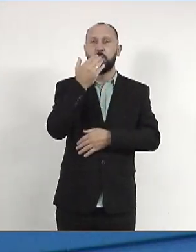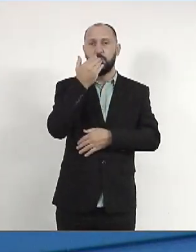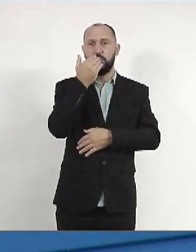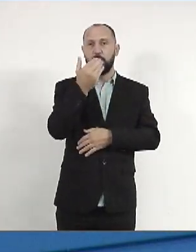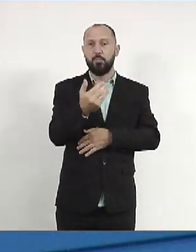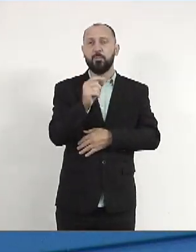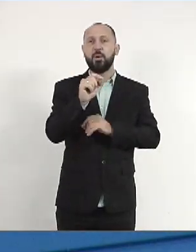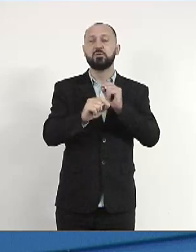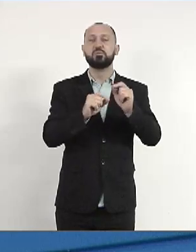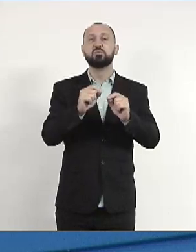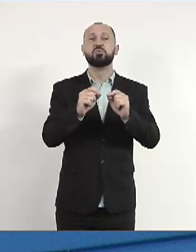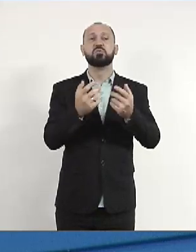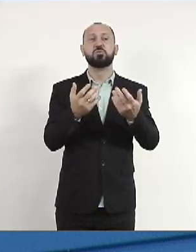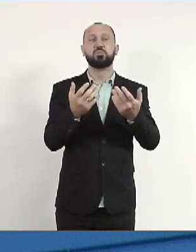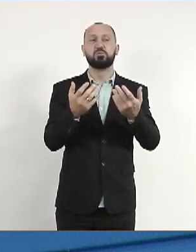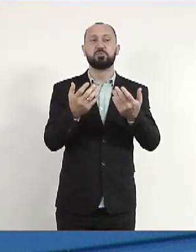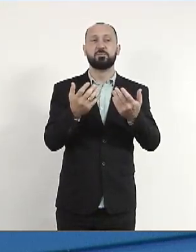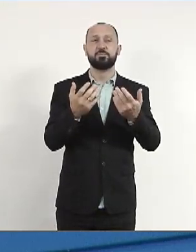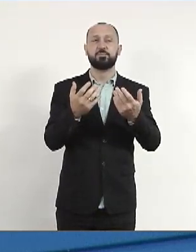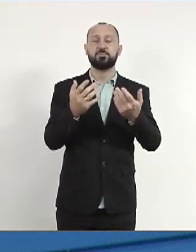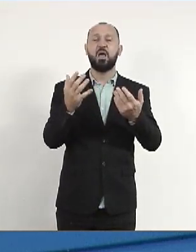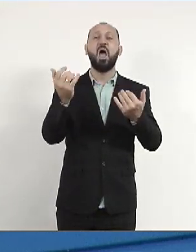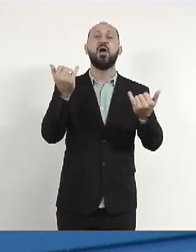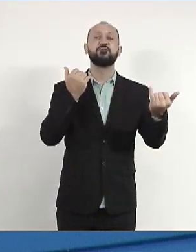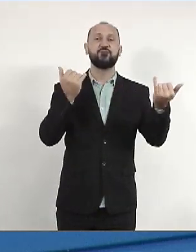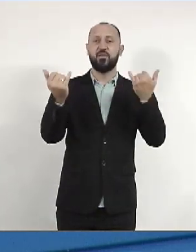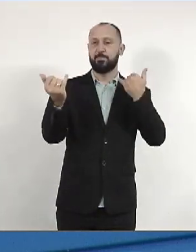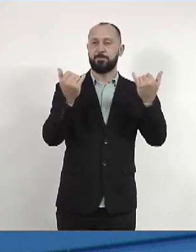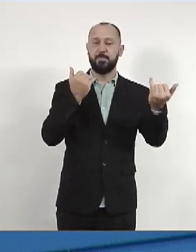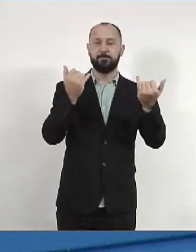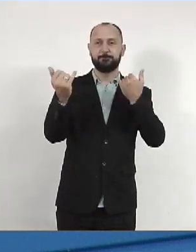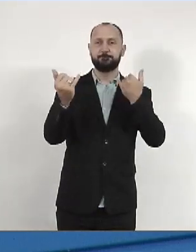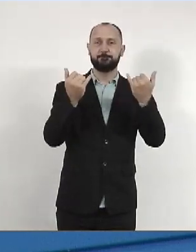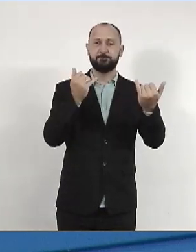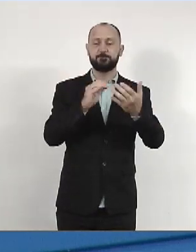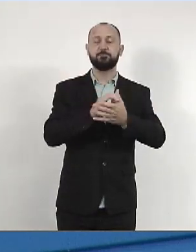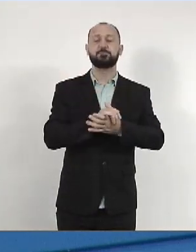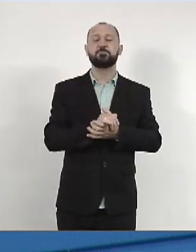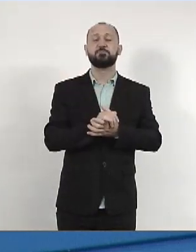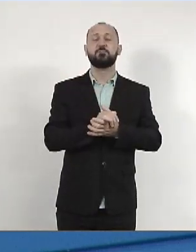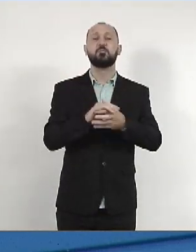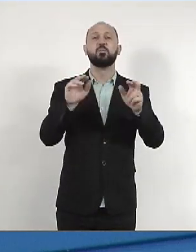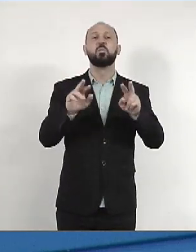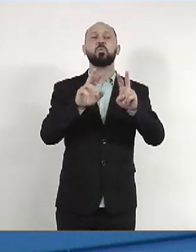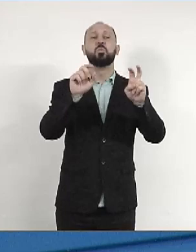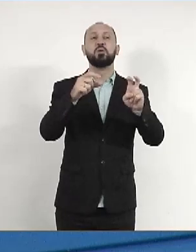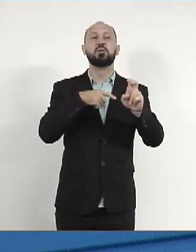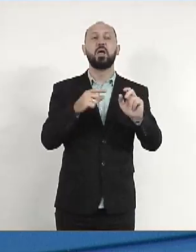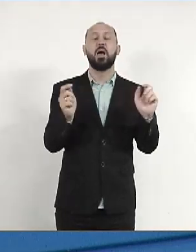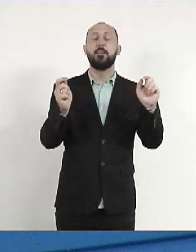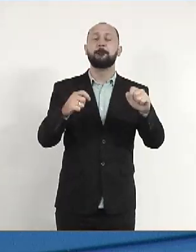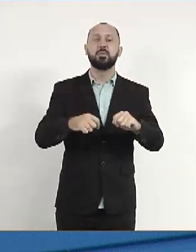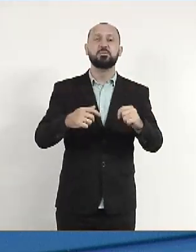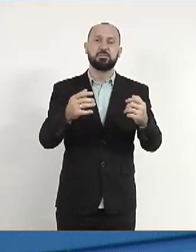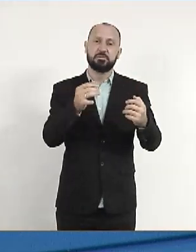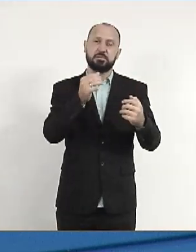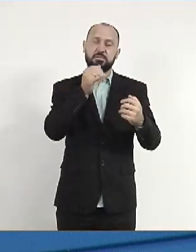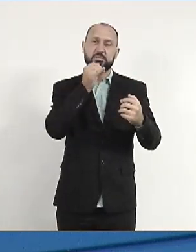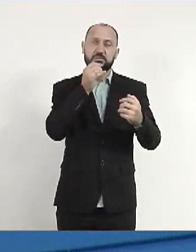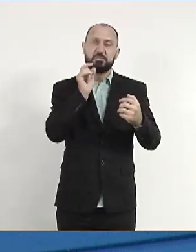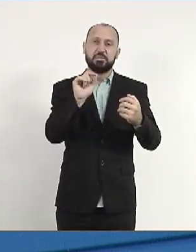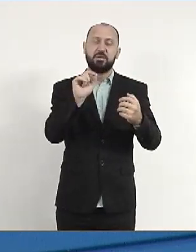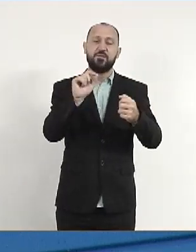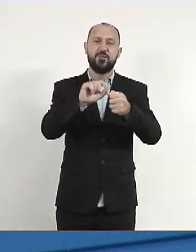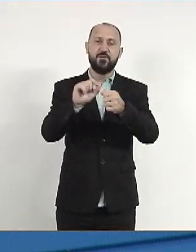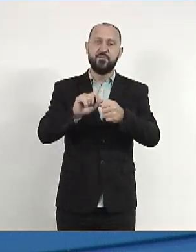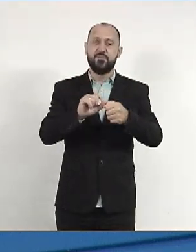solicitando informações a respeito da possibilidade da